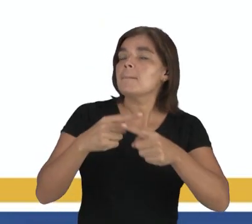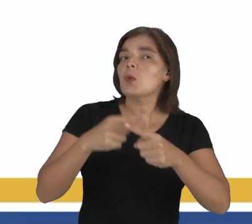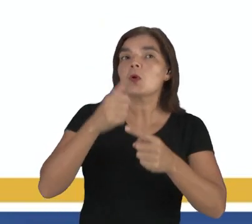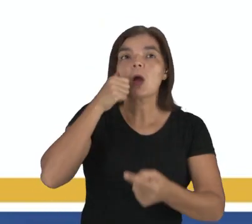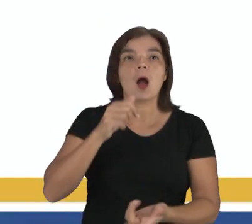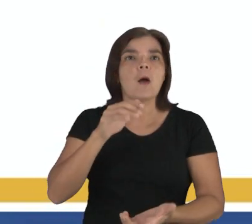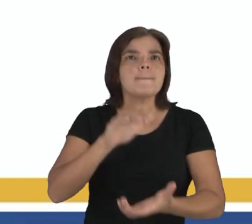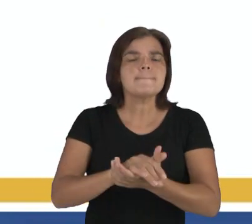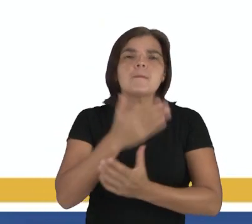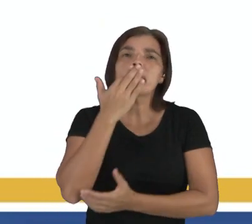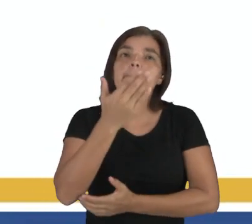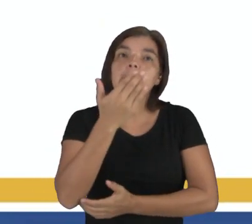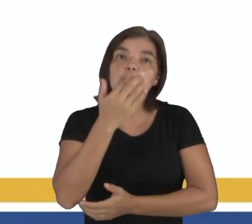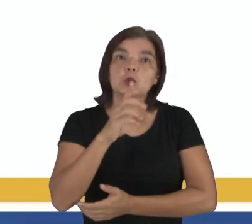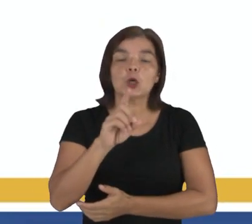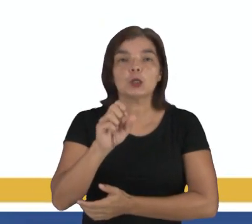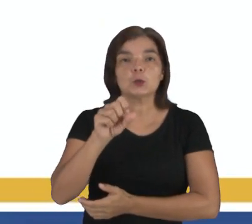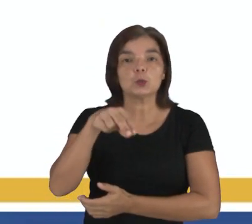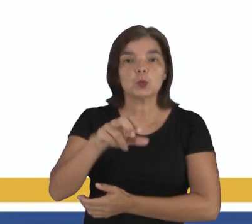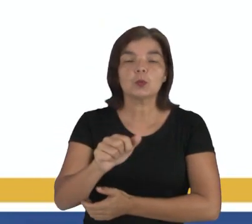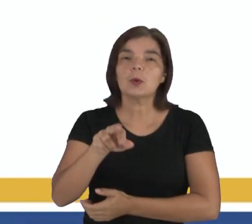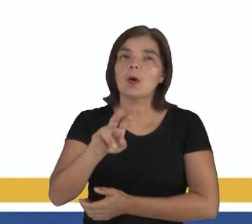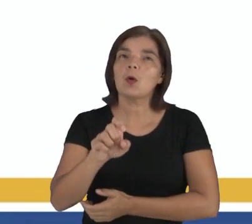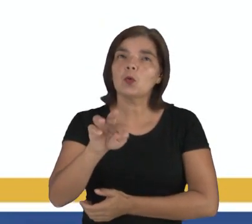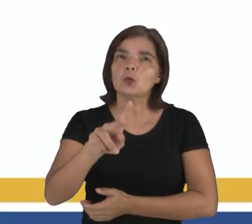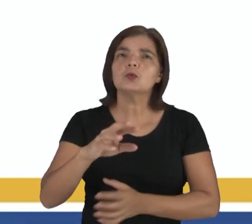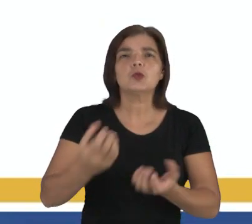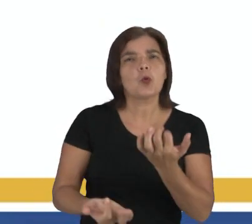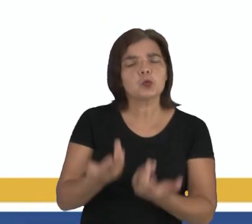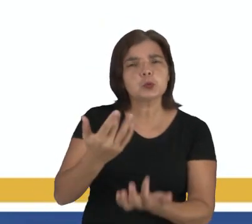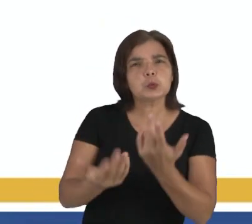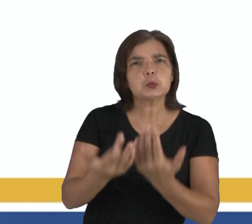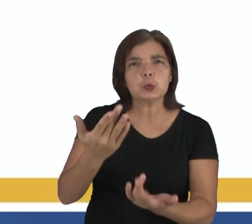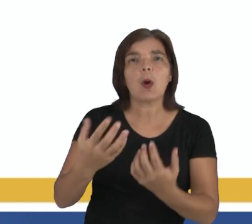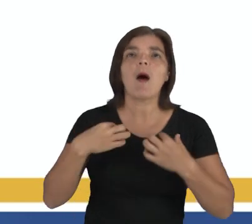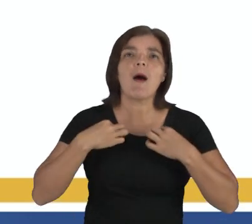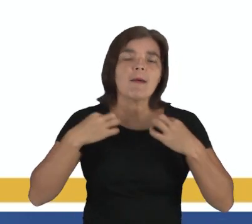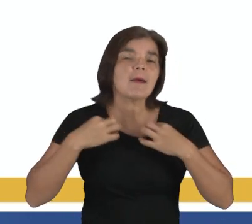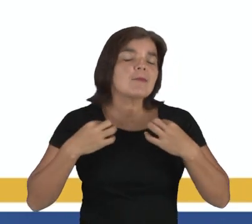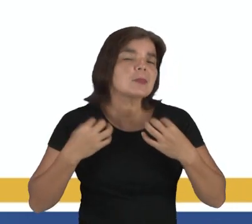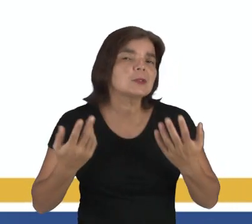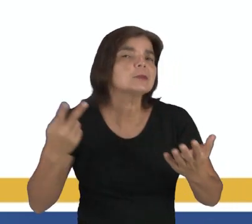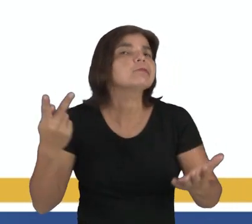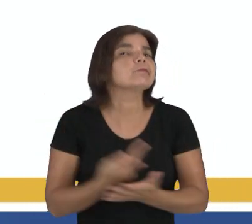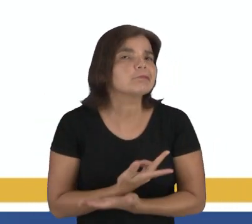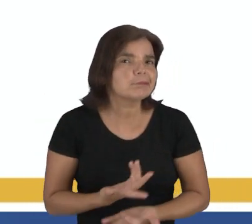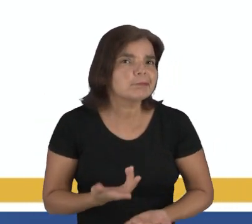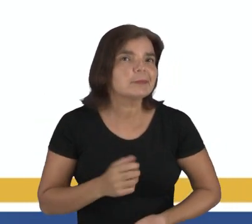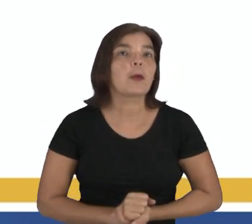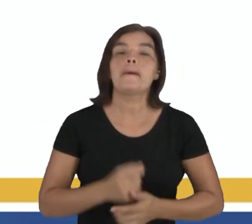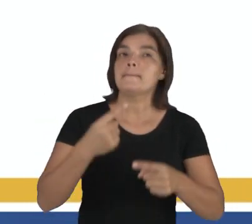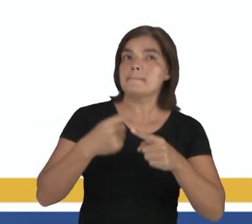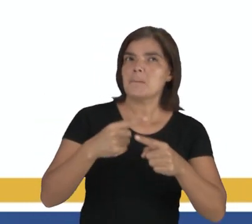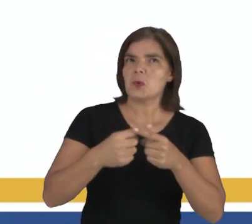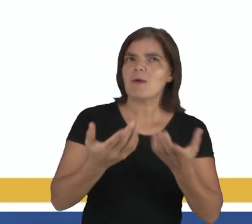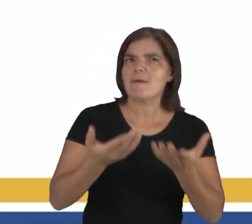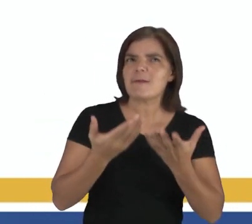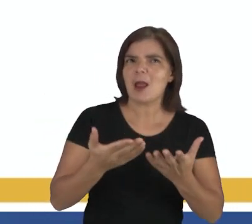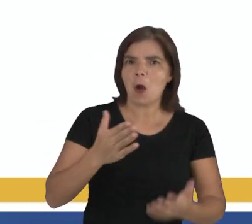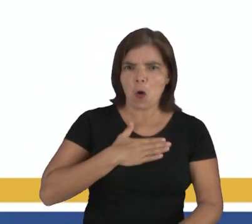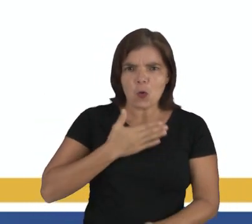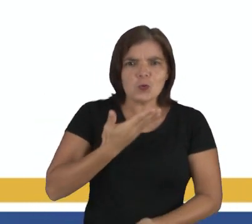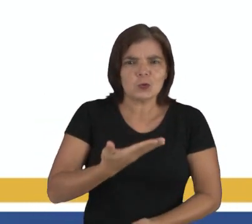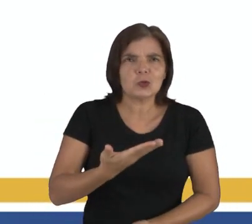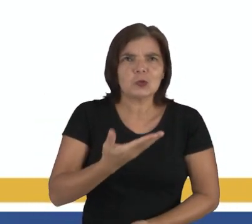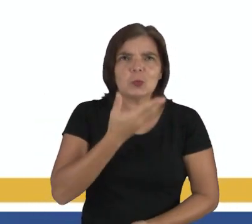por que a esposa pediu para a dona Ruth queimar a camisa acidentalmente? Letra A. Porque queria fazer uma